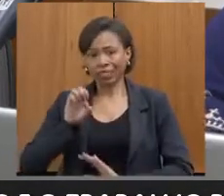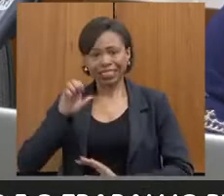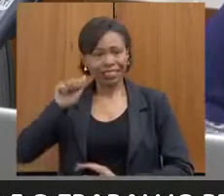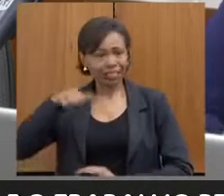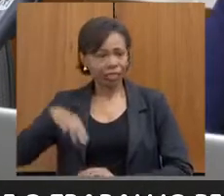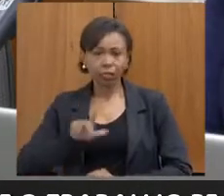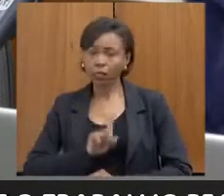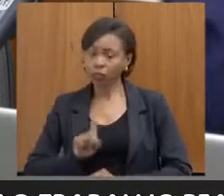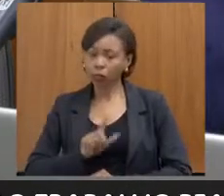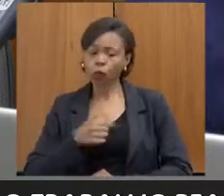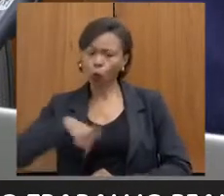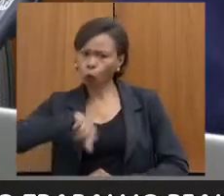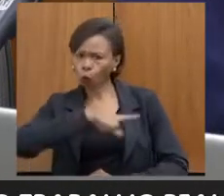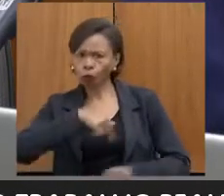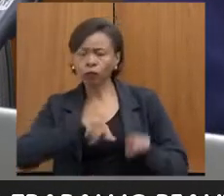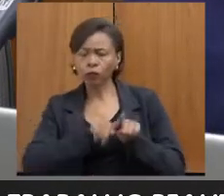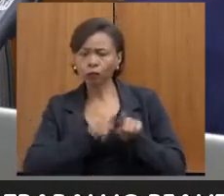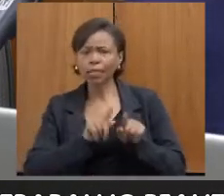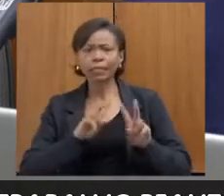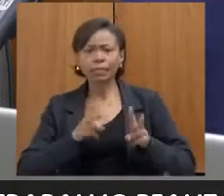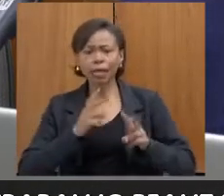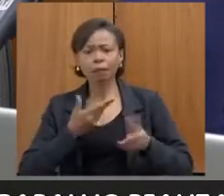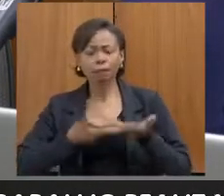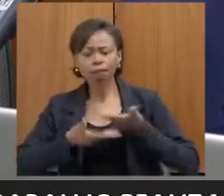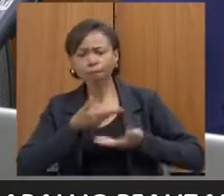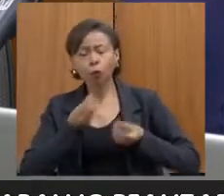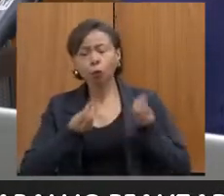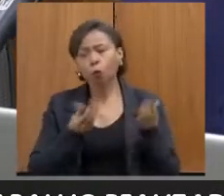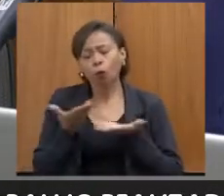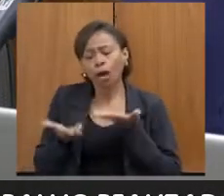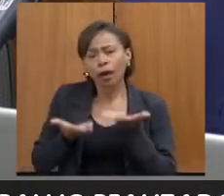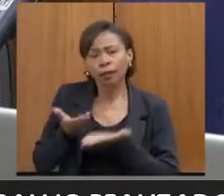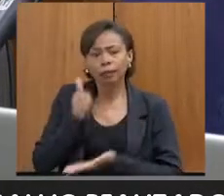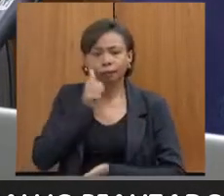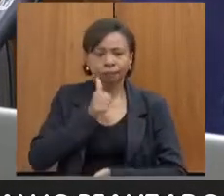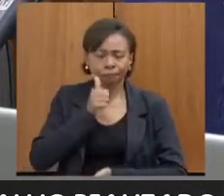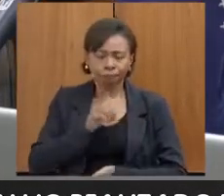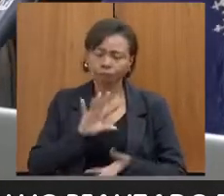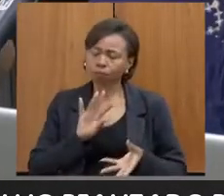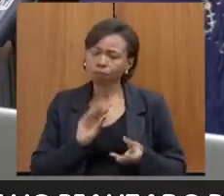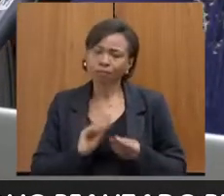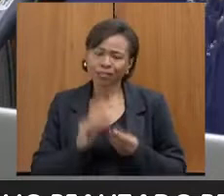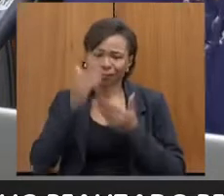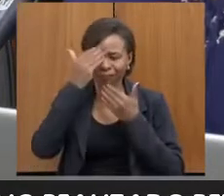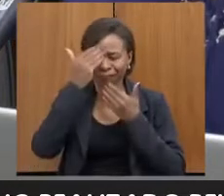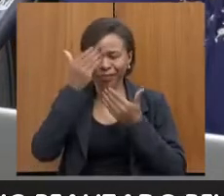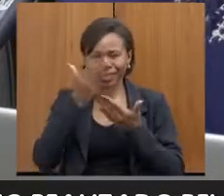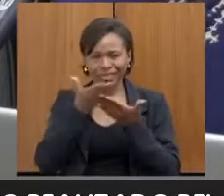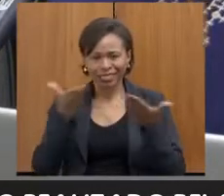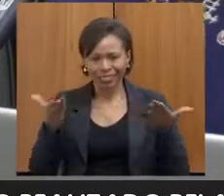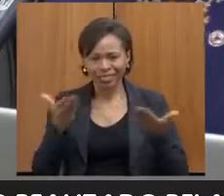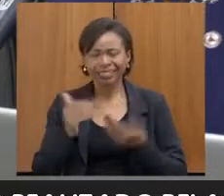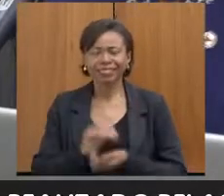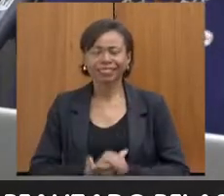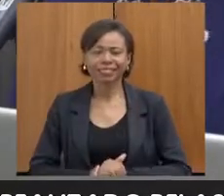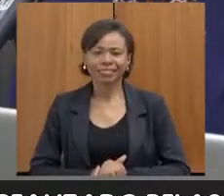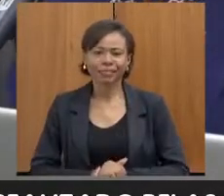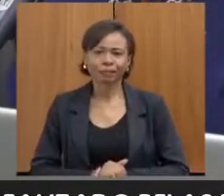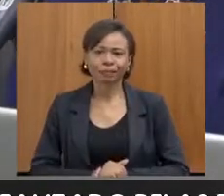isso, gente está sempre em diálogo a respeito disso, para saber como acolher essa mulher. E é isso. Muito obrigada, viu, gente, pelo convite.